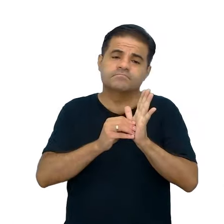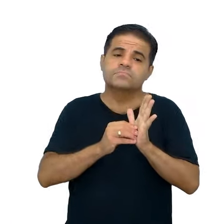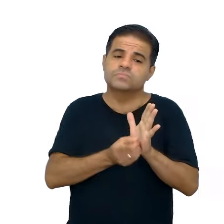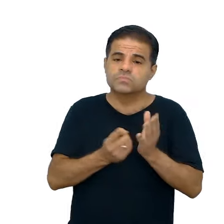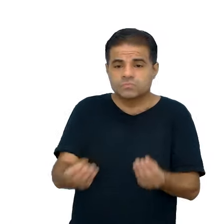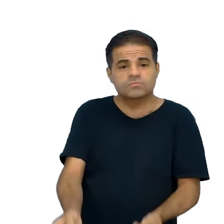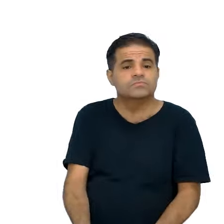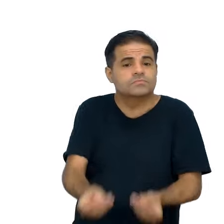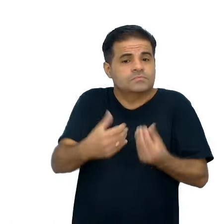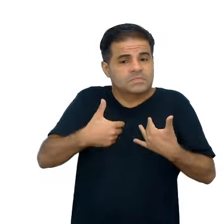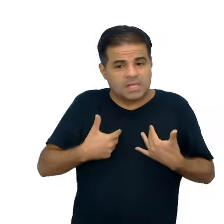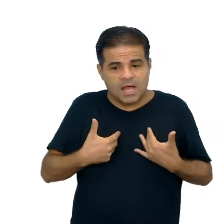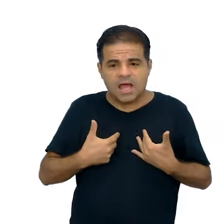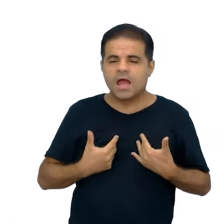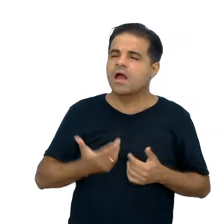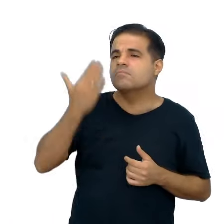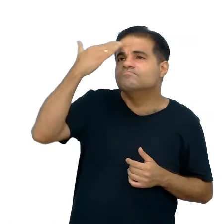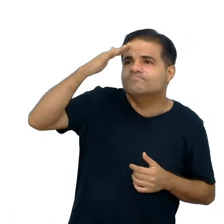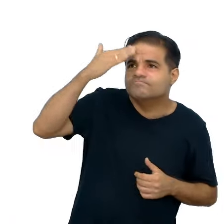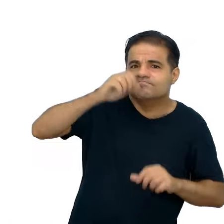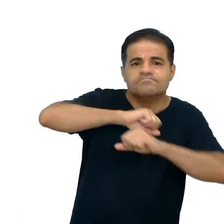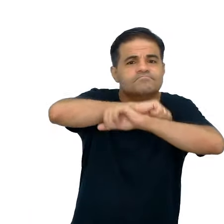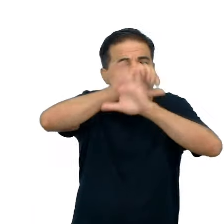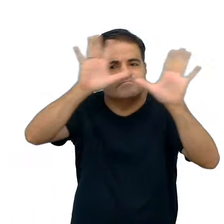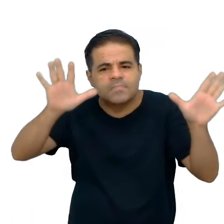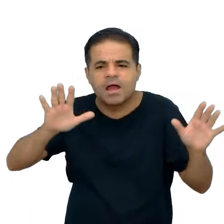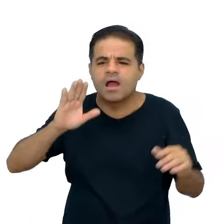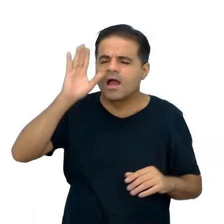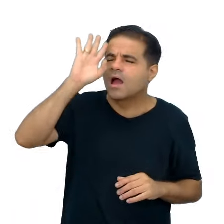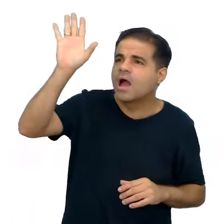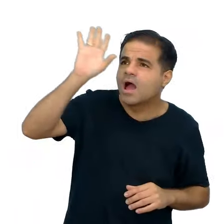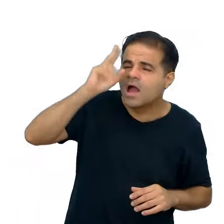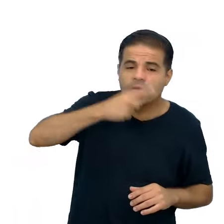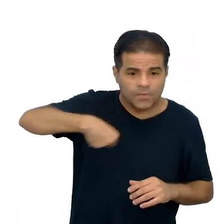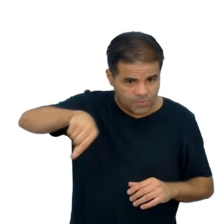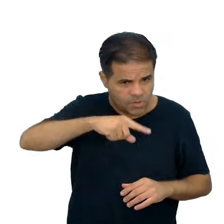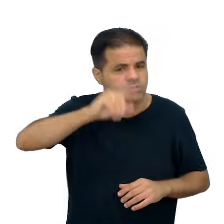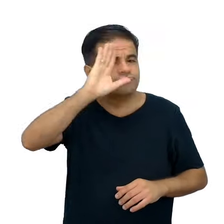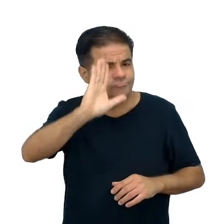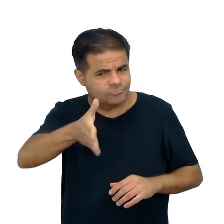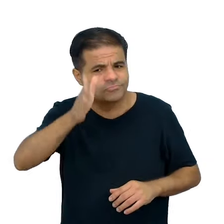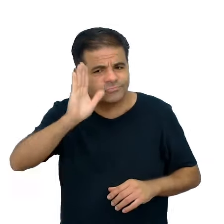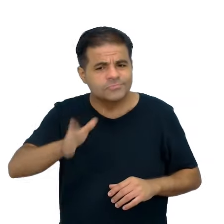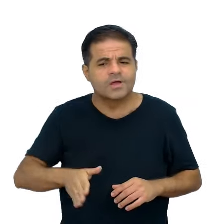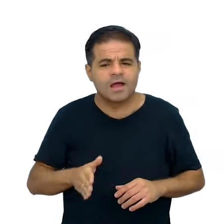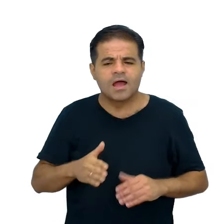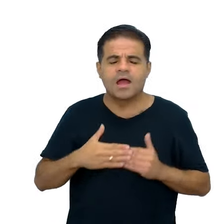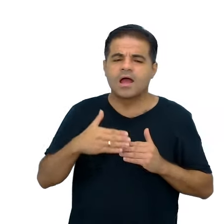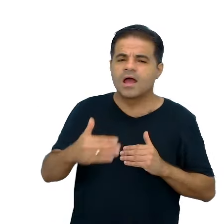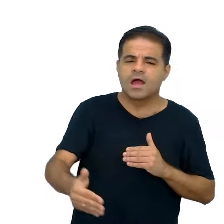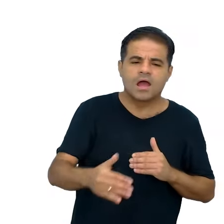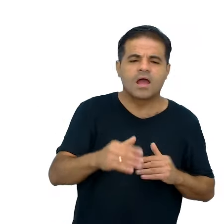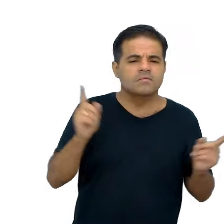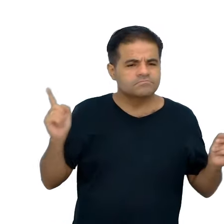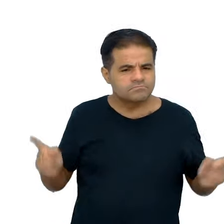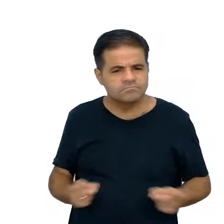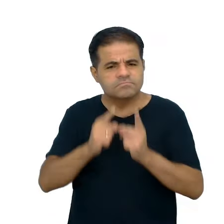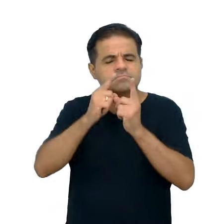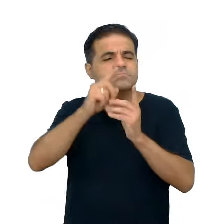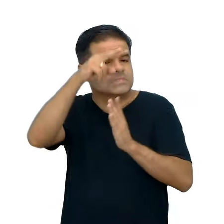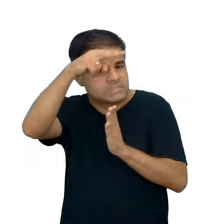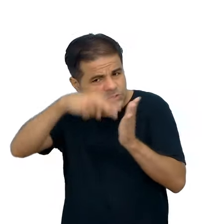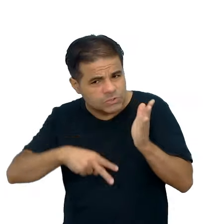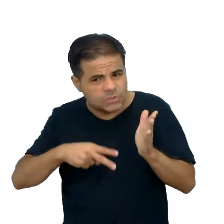nos faz, muitas vezes, não entender o texto, então, imagina que nós, que já temos um certo nível de leitura, de